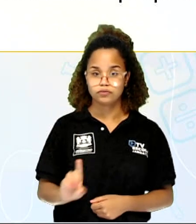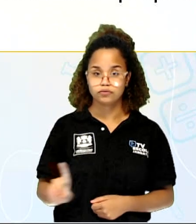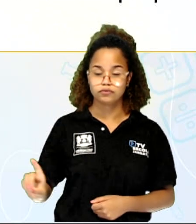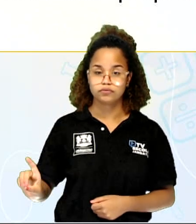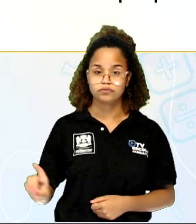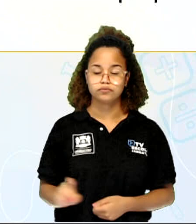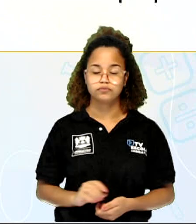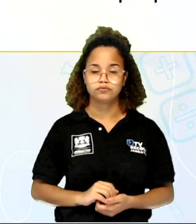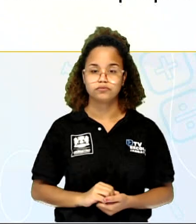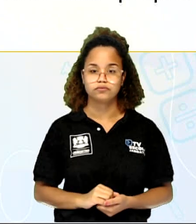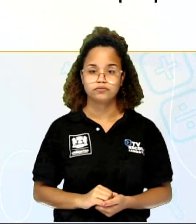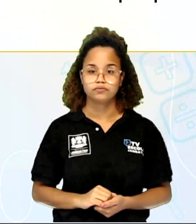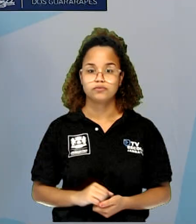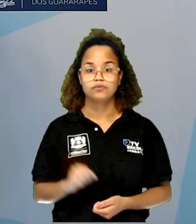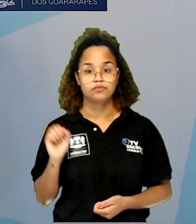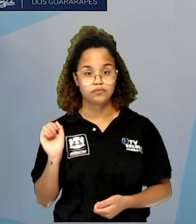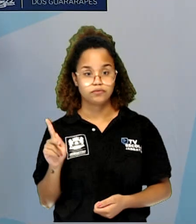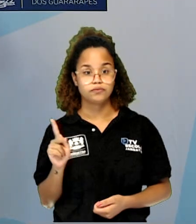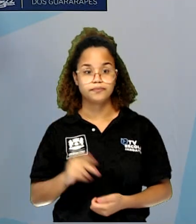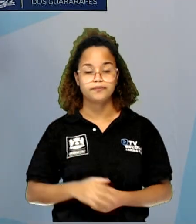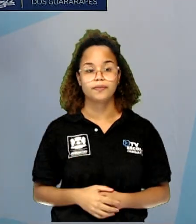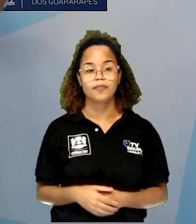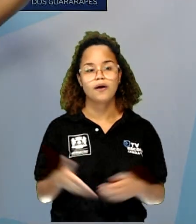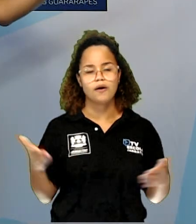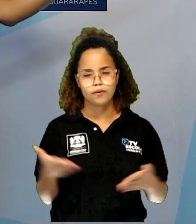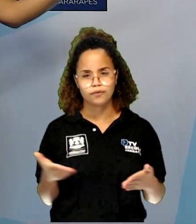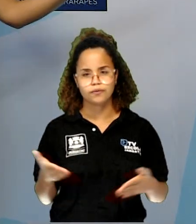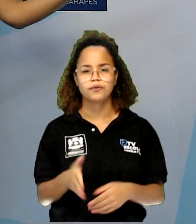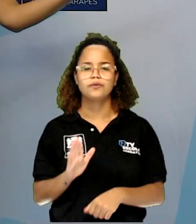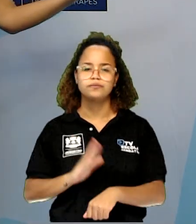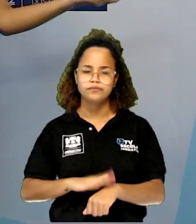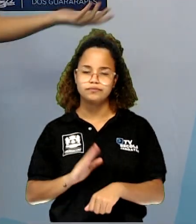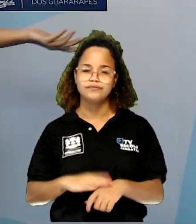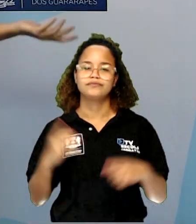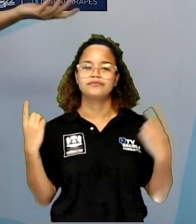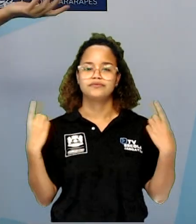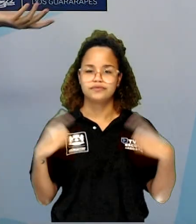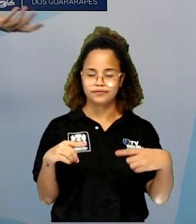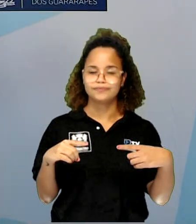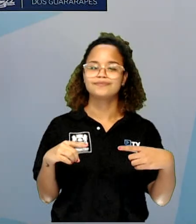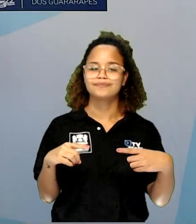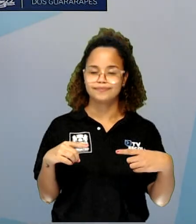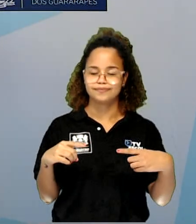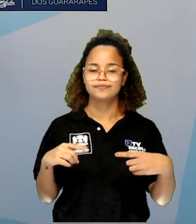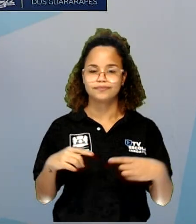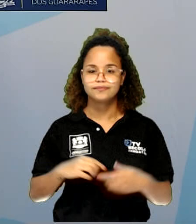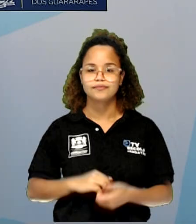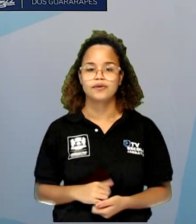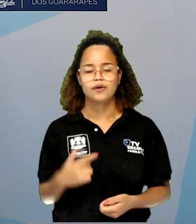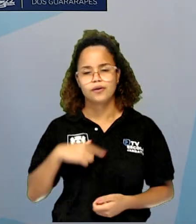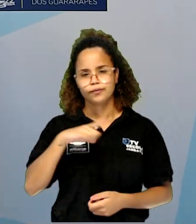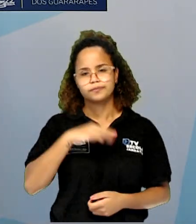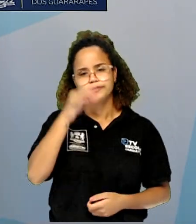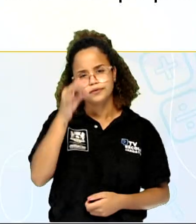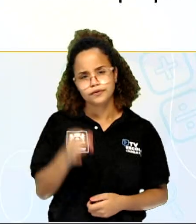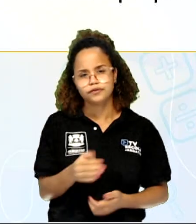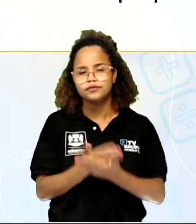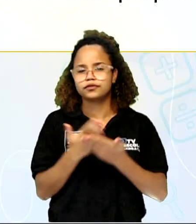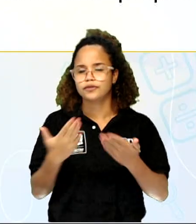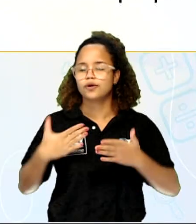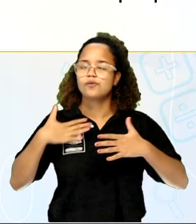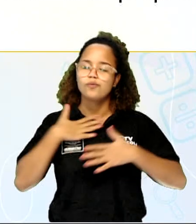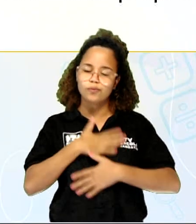até aí? Chegou a hora mais esperada da nossa aula, que é a hora do nosso desafio, que eu tenho certeza que vocês aí